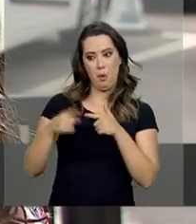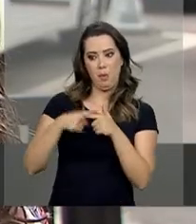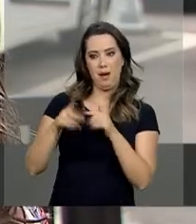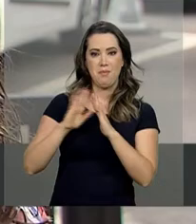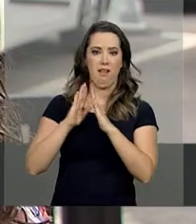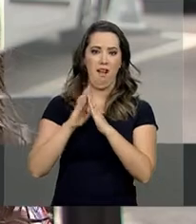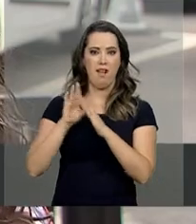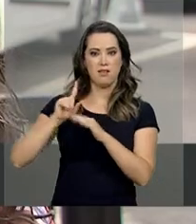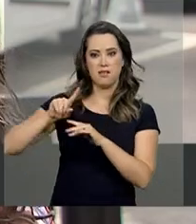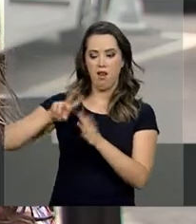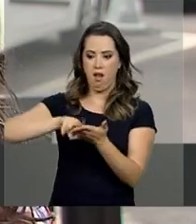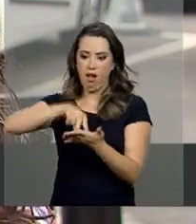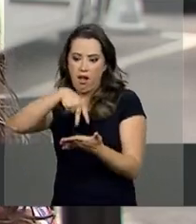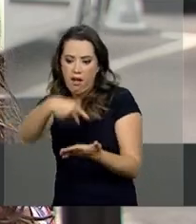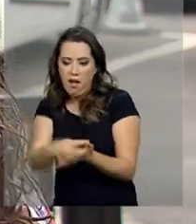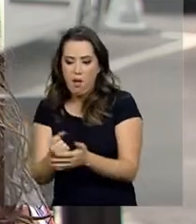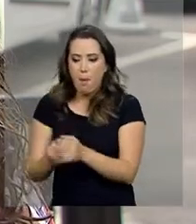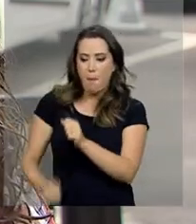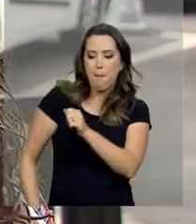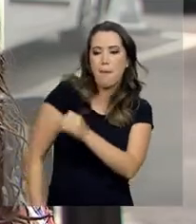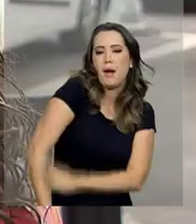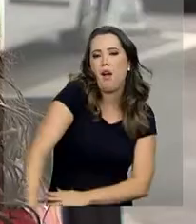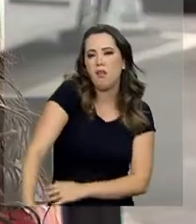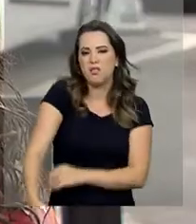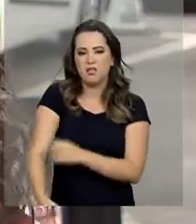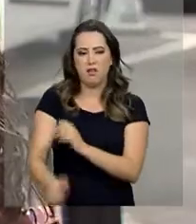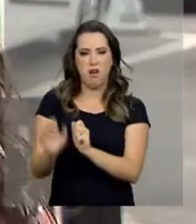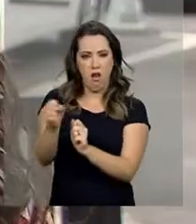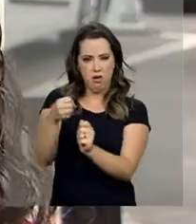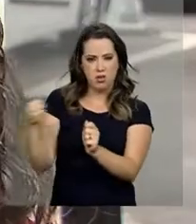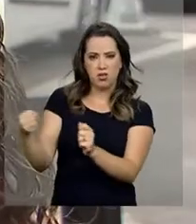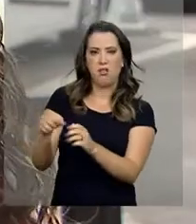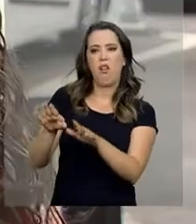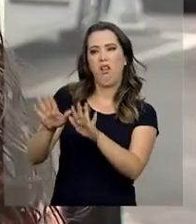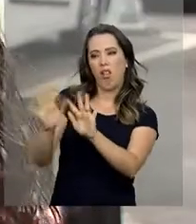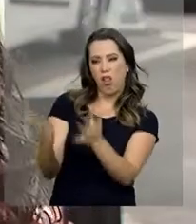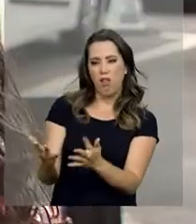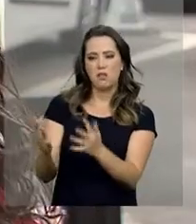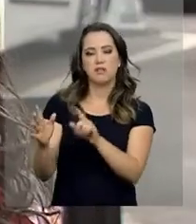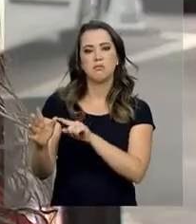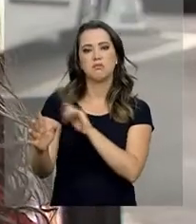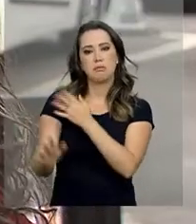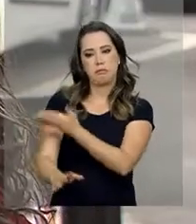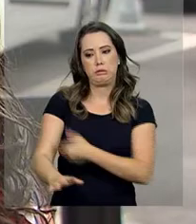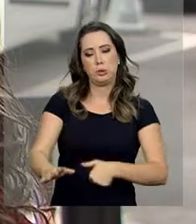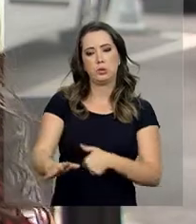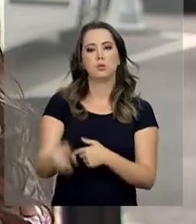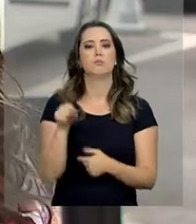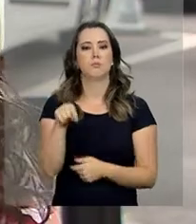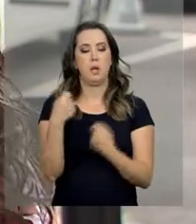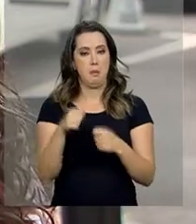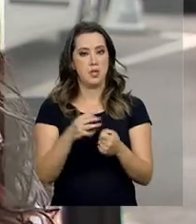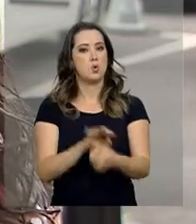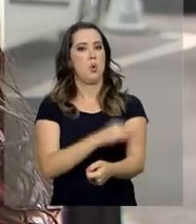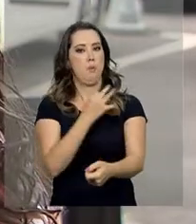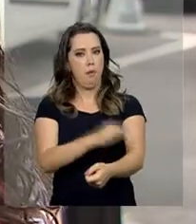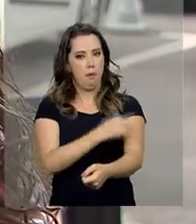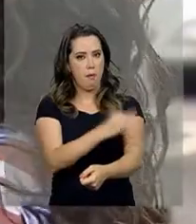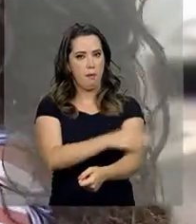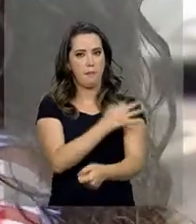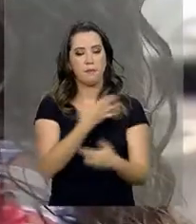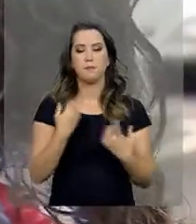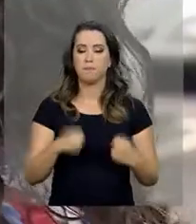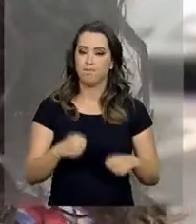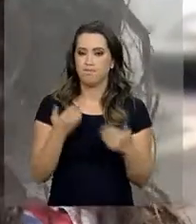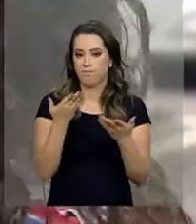caí, bati na janela, cortei, um corte profundo e vim para a emergência direto, passei pelo procedimento para suturar e tal.